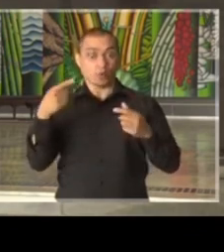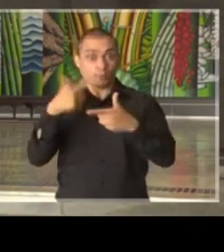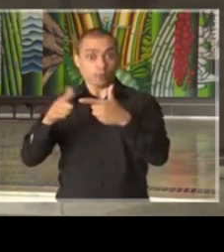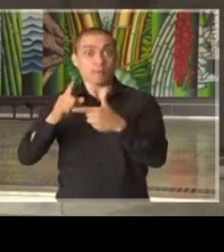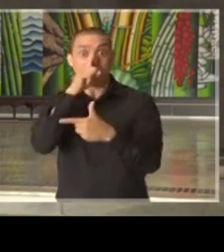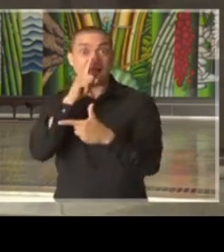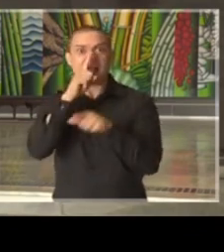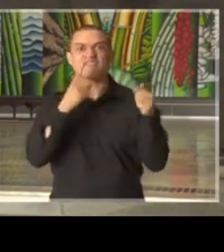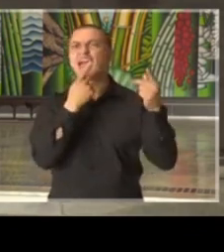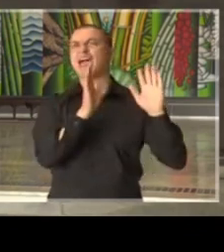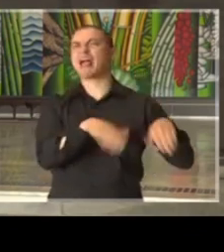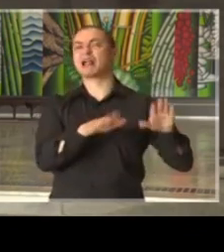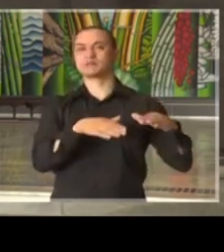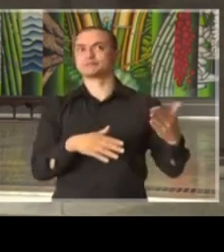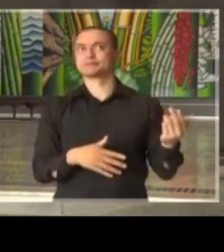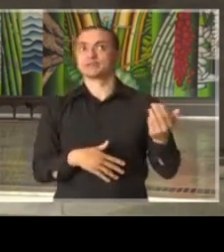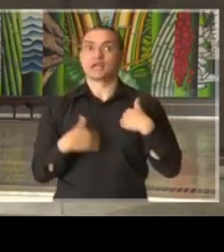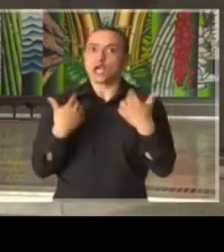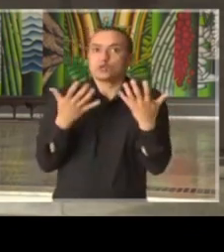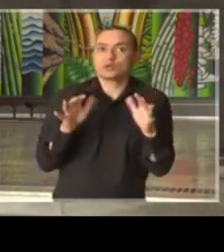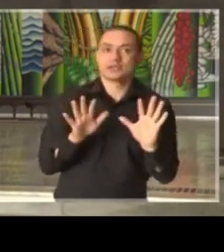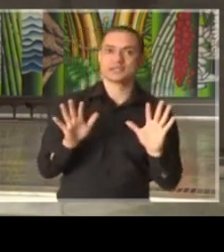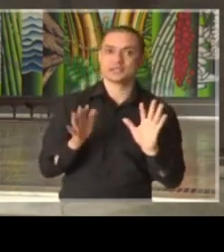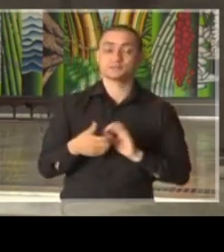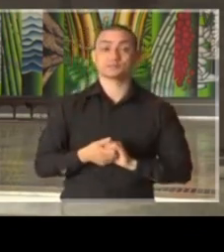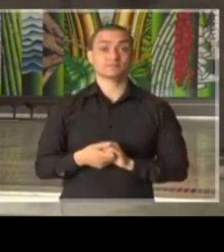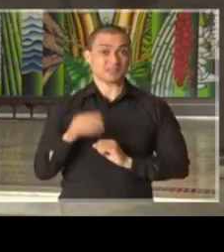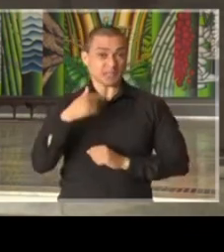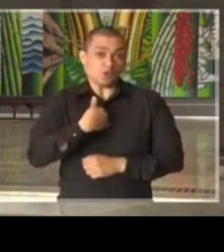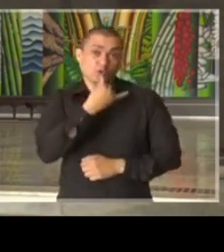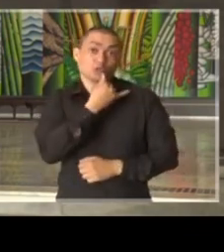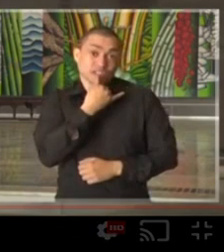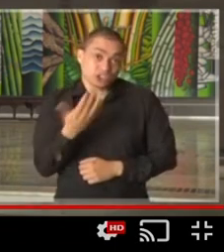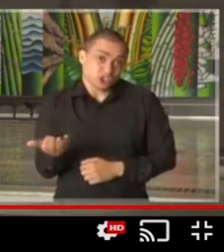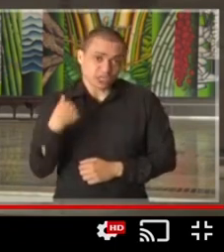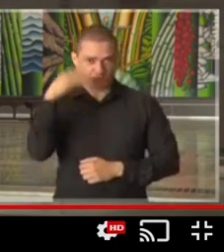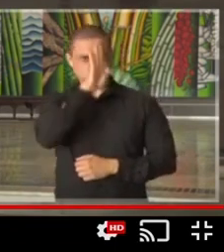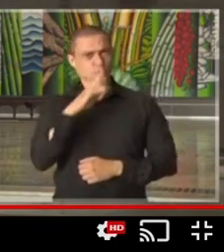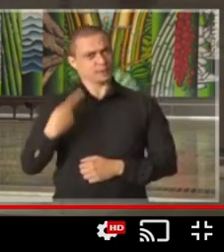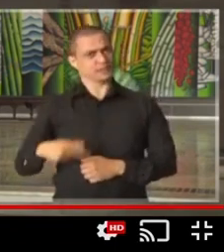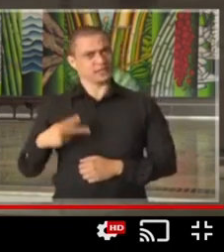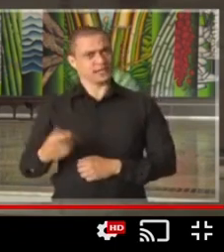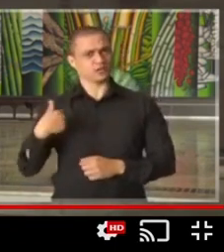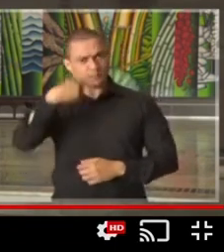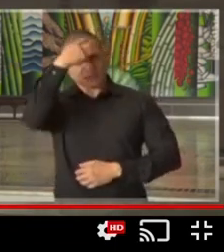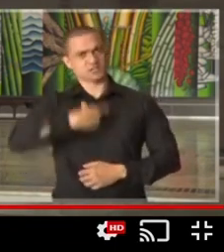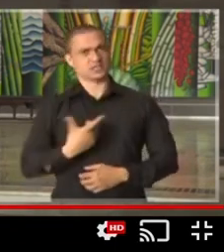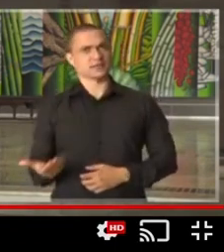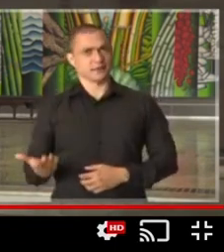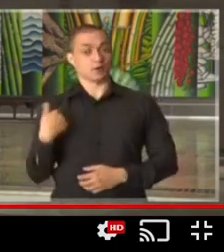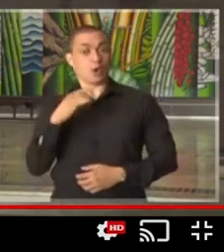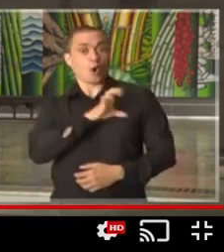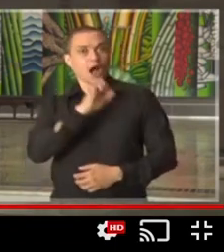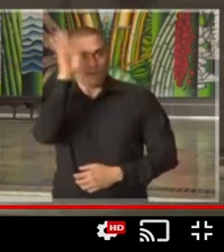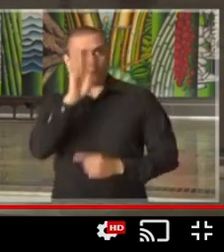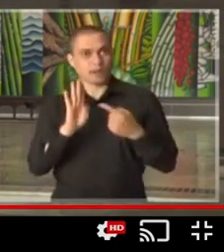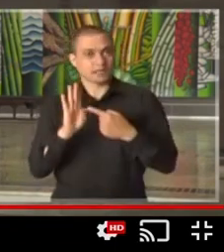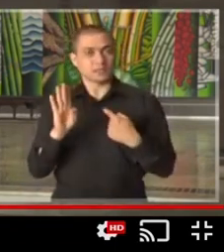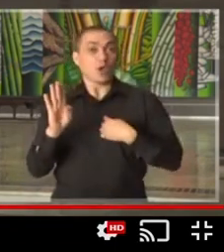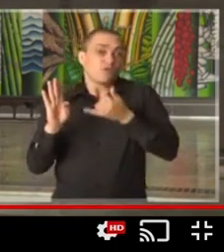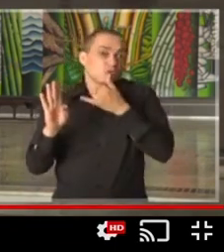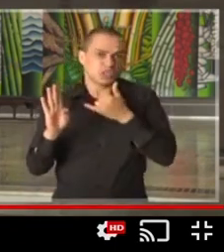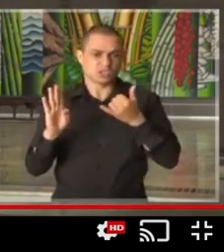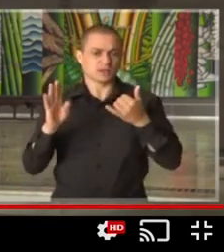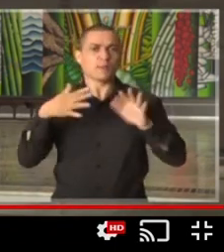para o país e para os brasileiros nesse momento. Fico triste como brasileiro, como cidadão, como alguém que ama o seu país, independentemente da